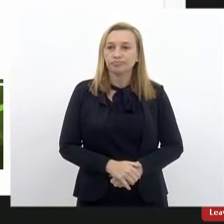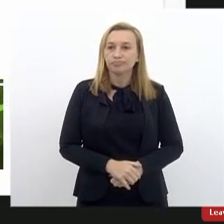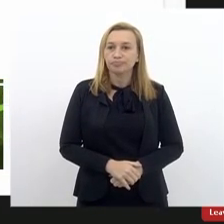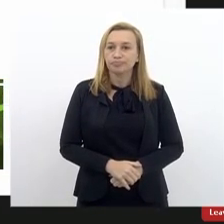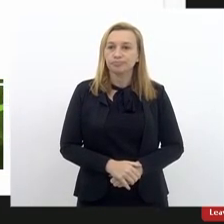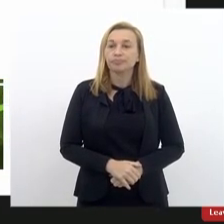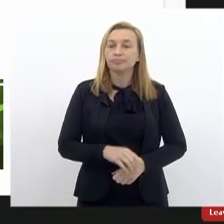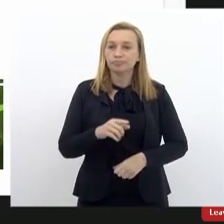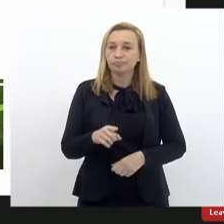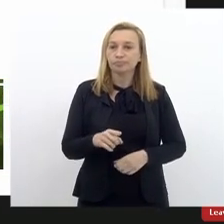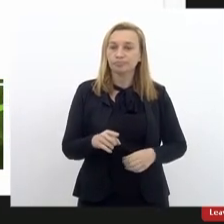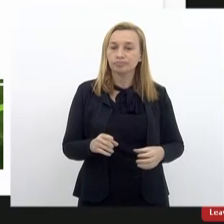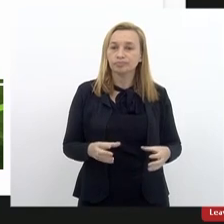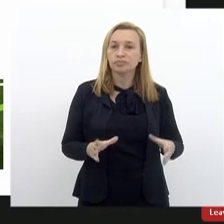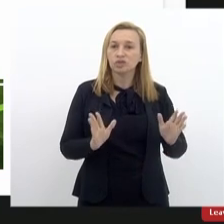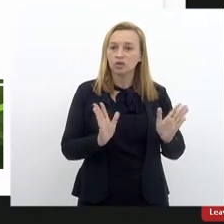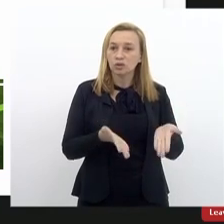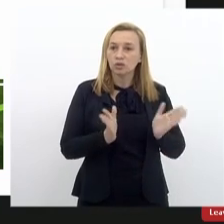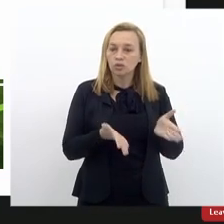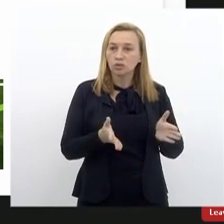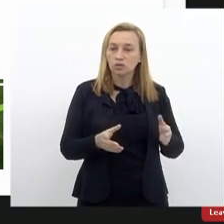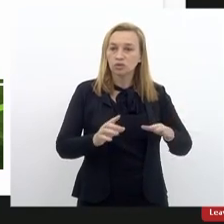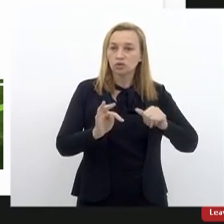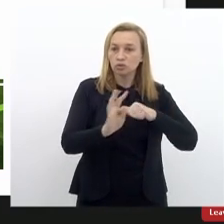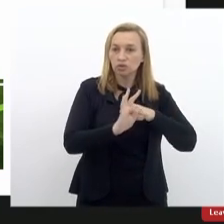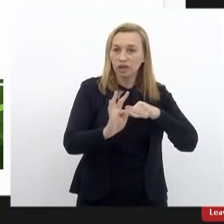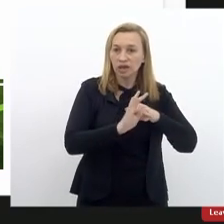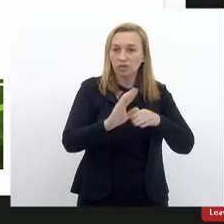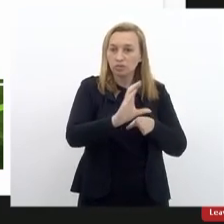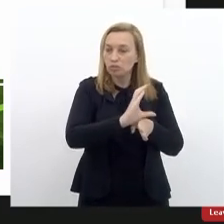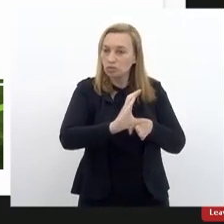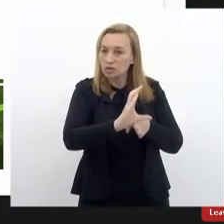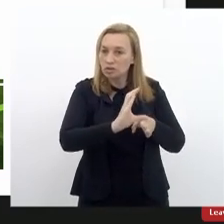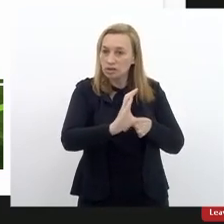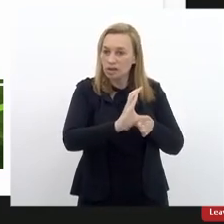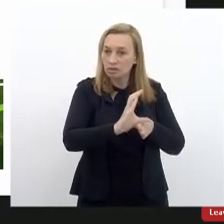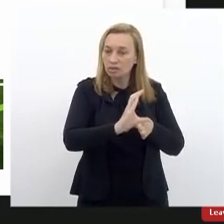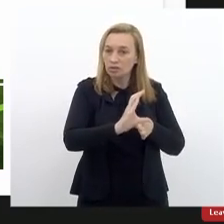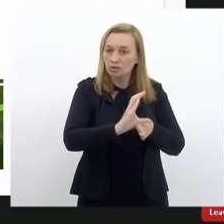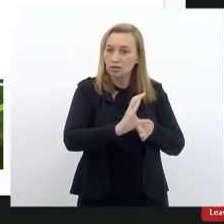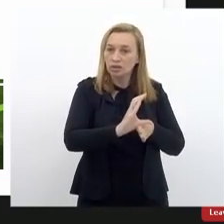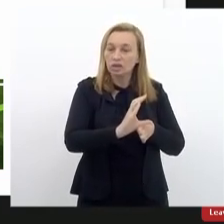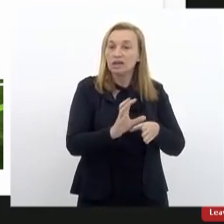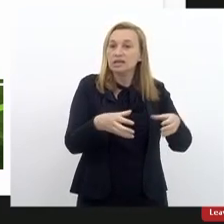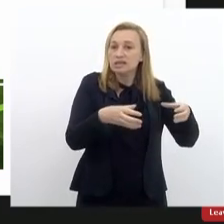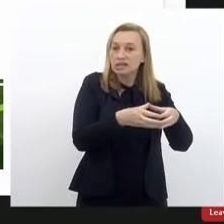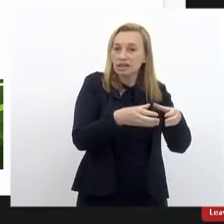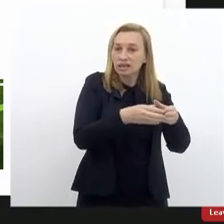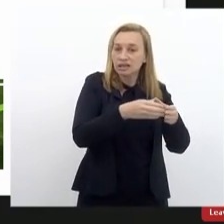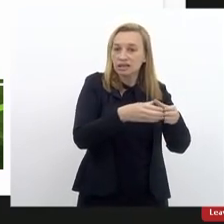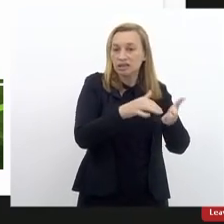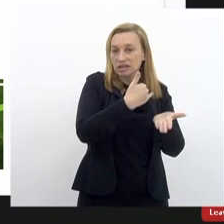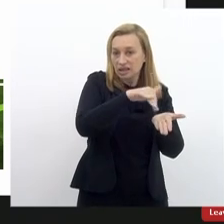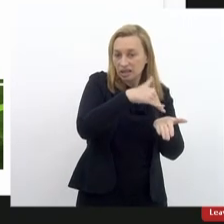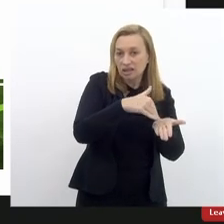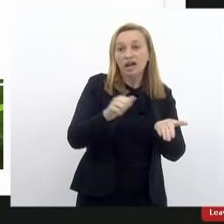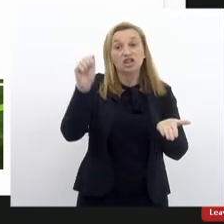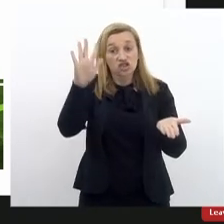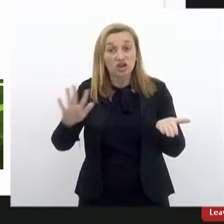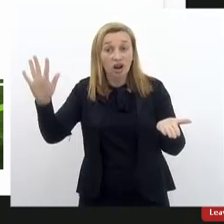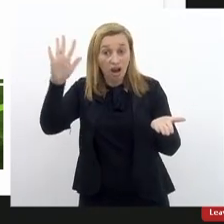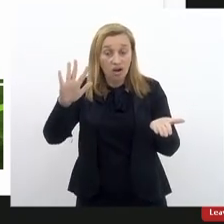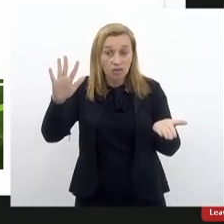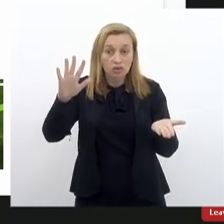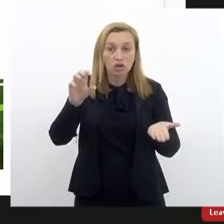Esses são os integrantes hoje do quadro técnico do conselho, compõem uma secretária-geral, a nossa